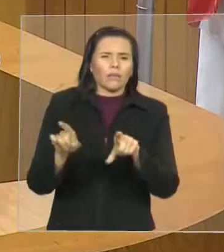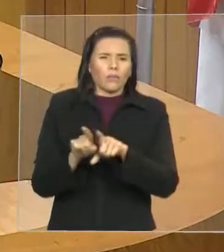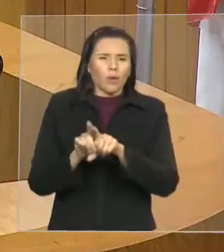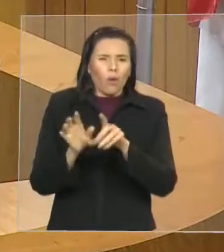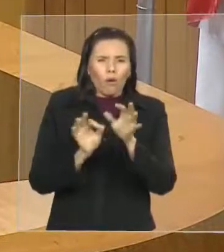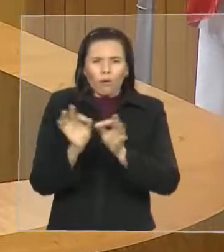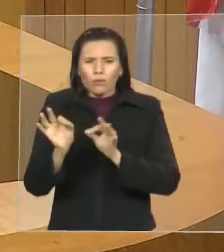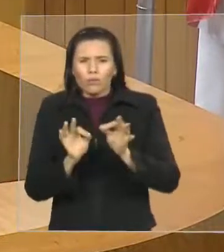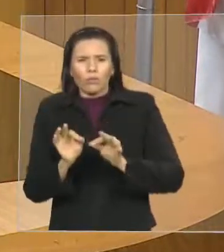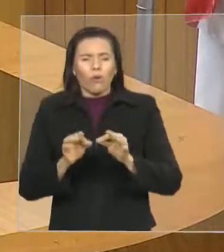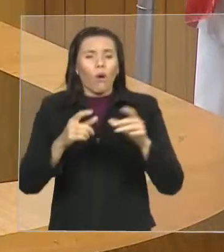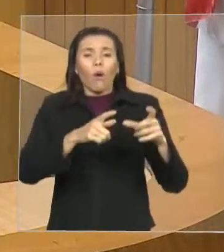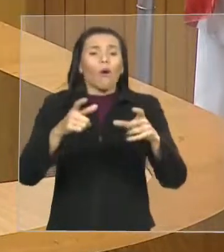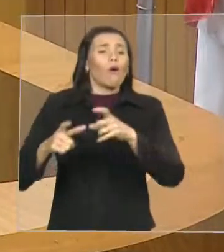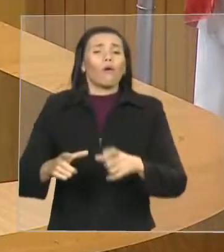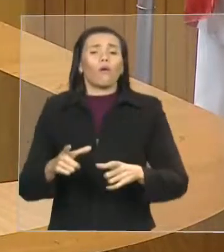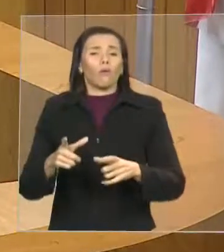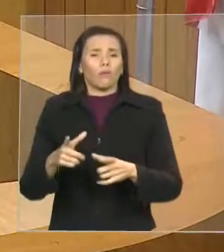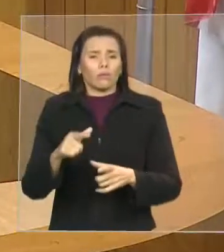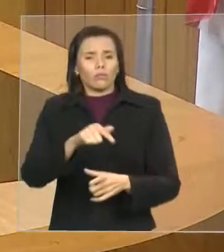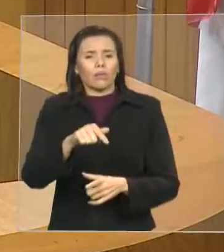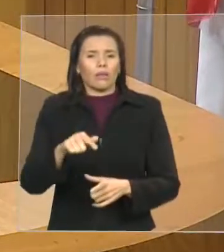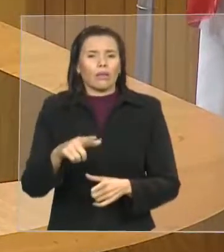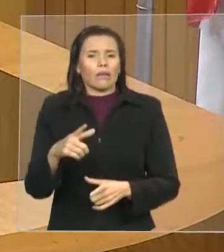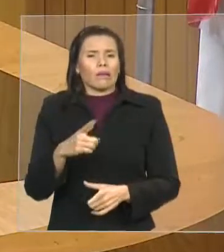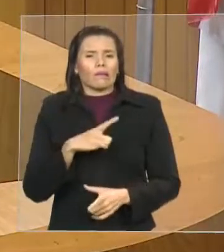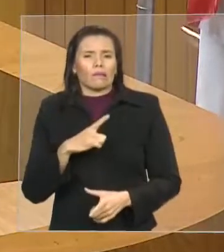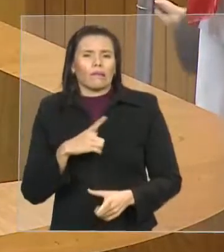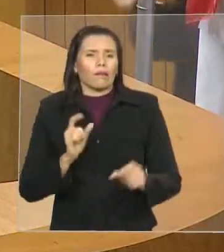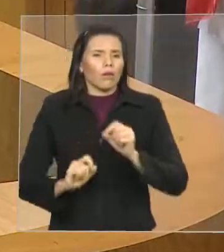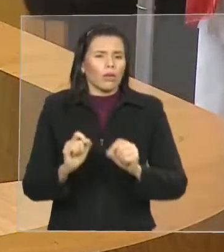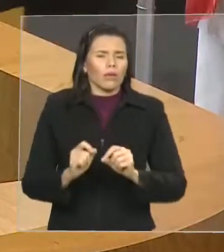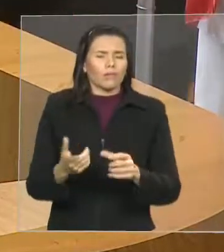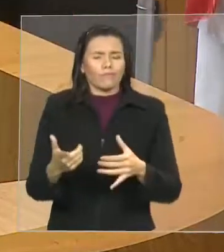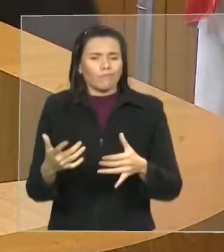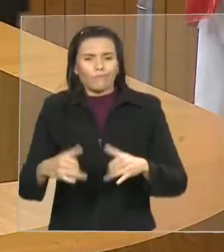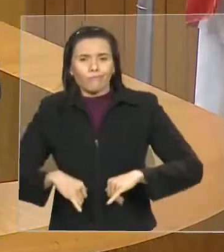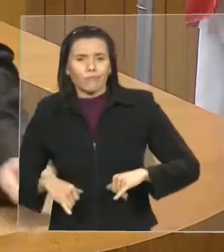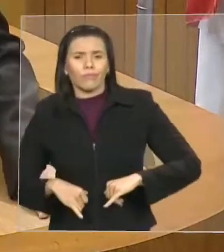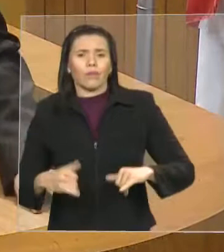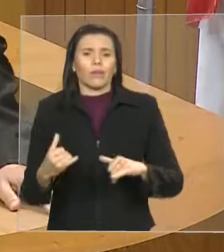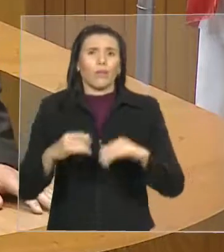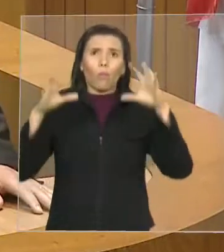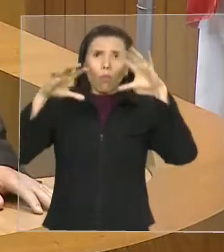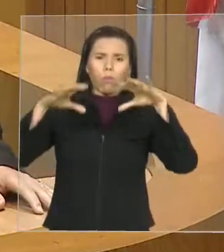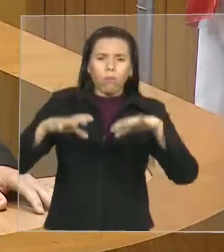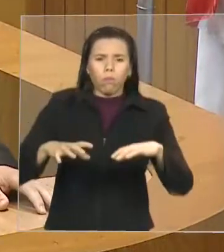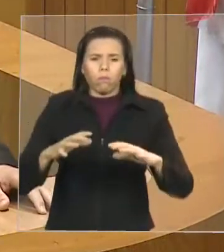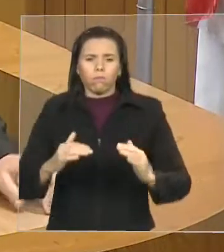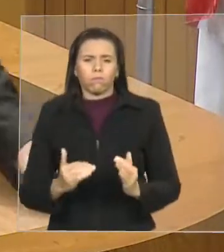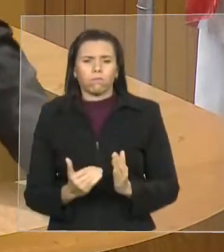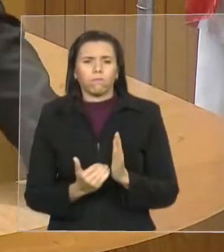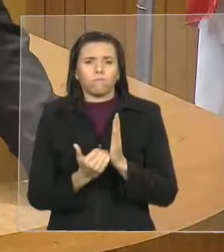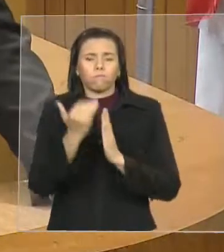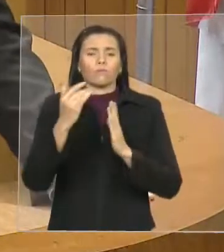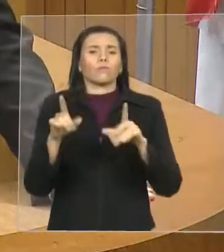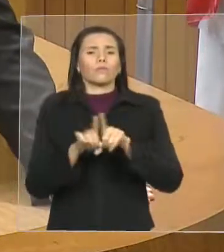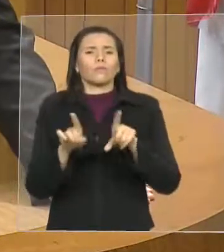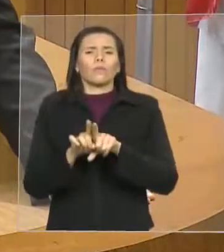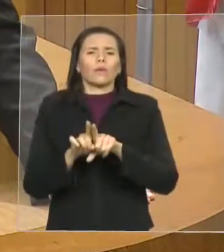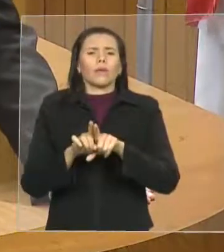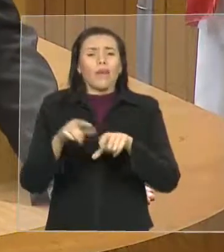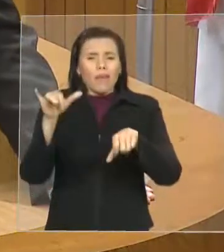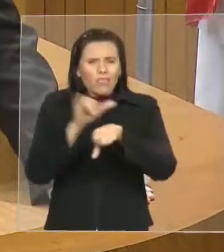a essa casa a informação e as cópias do plano de prevenção e contingência que é o mais